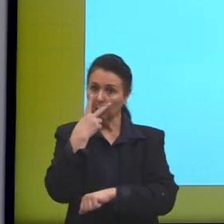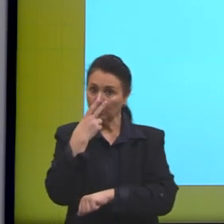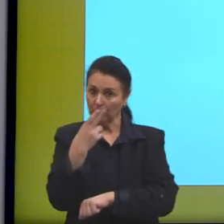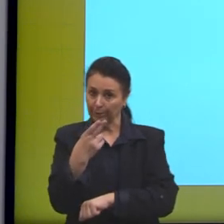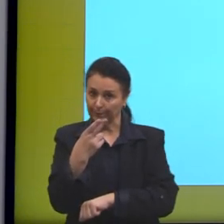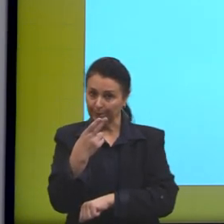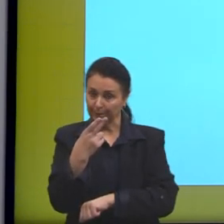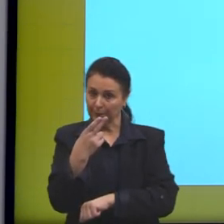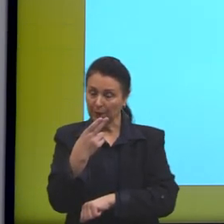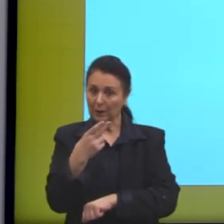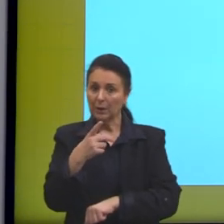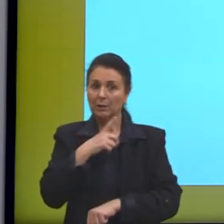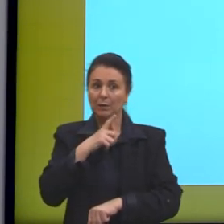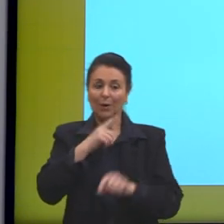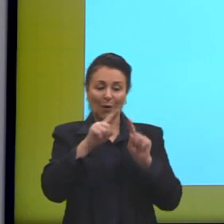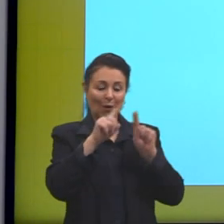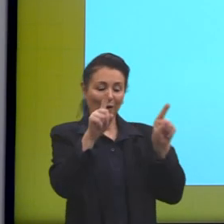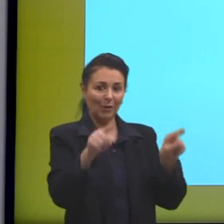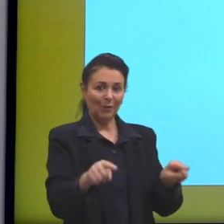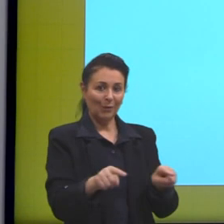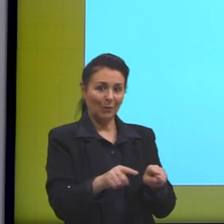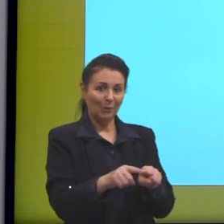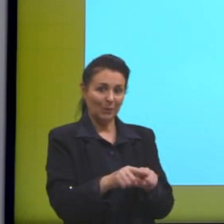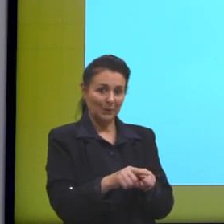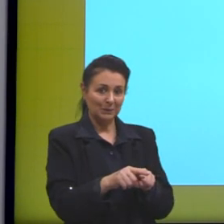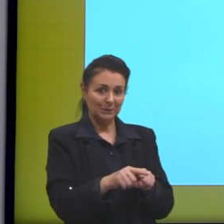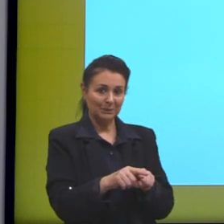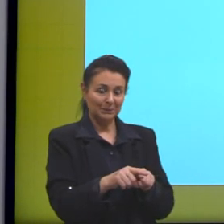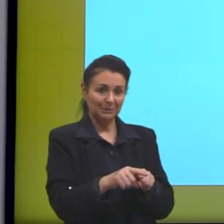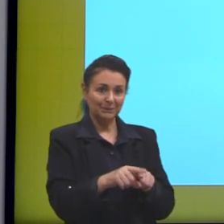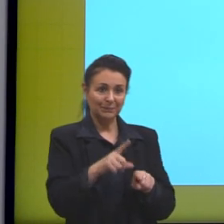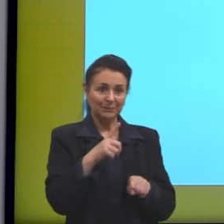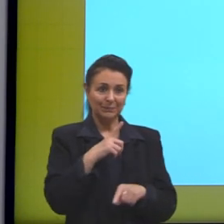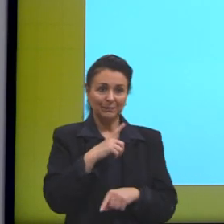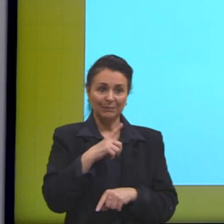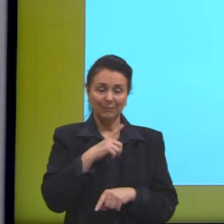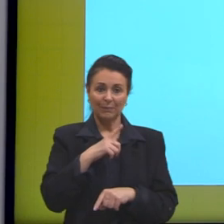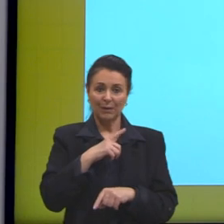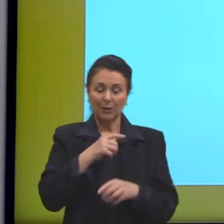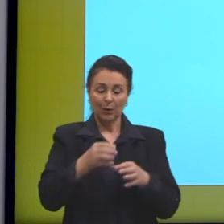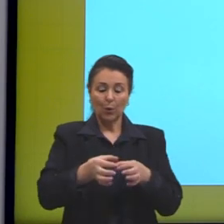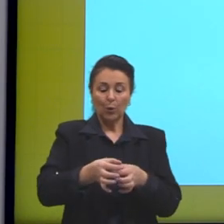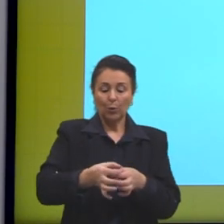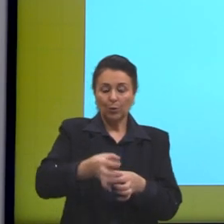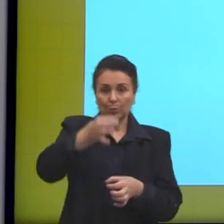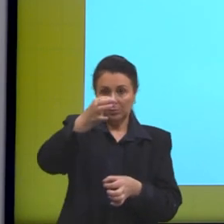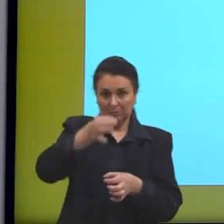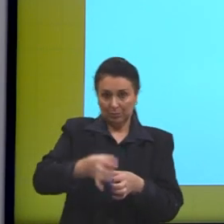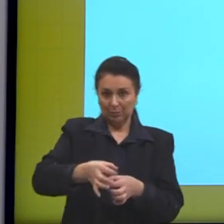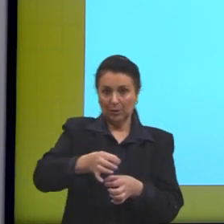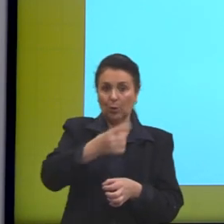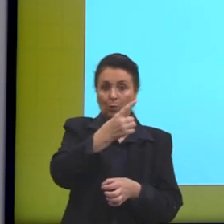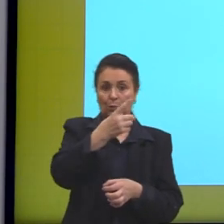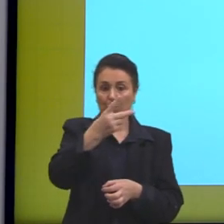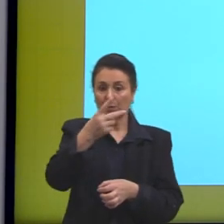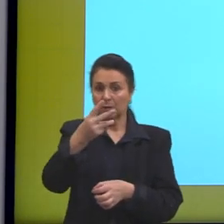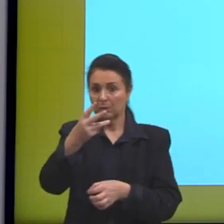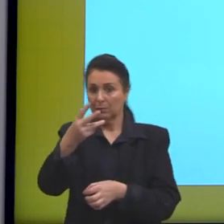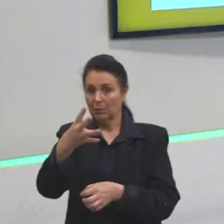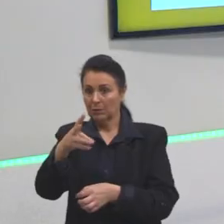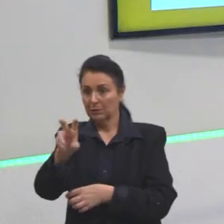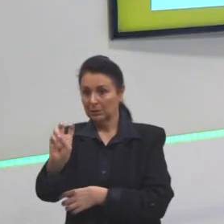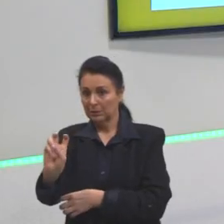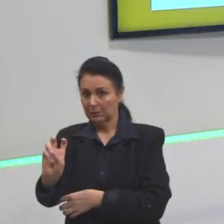Então, aqui nós temos o quadro. Certo? Então, tubo de ensaio, os números deles, um, dois,